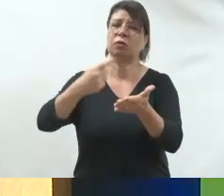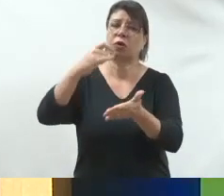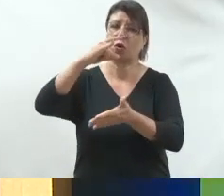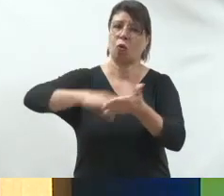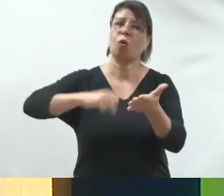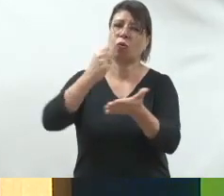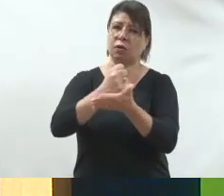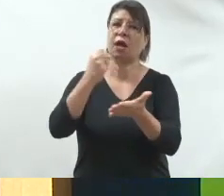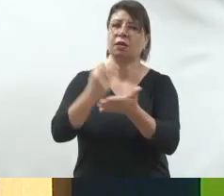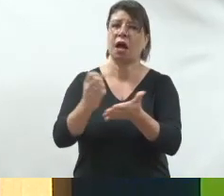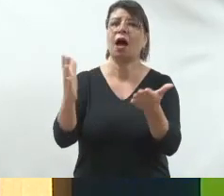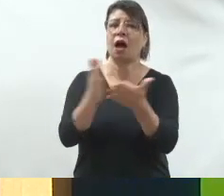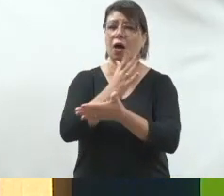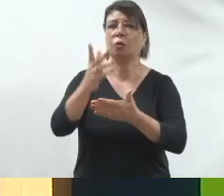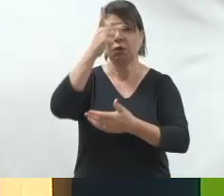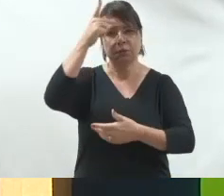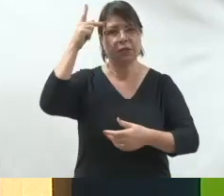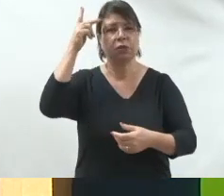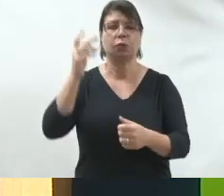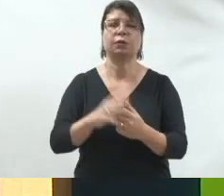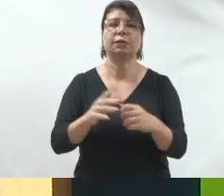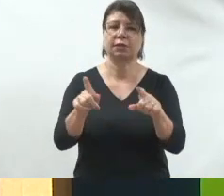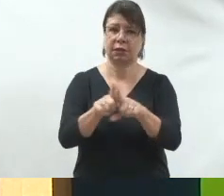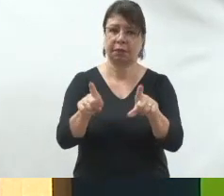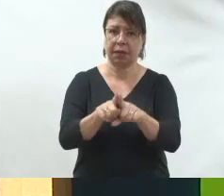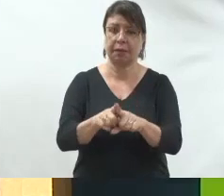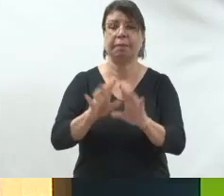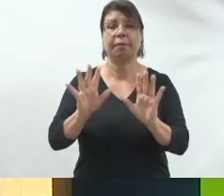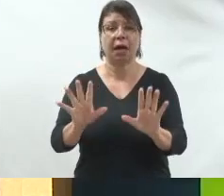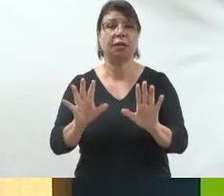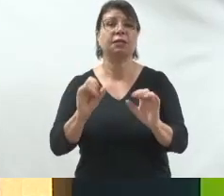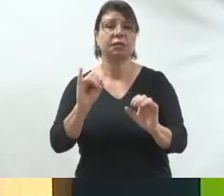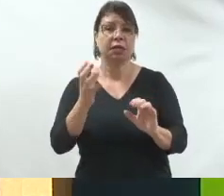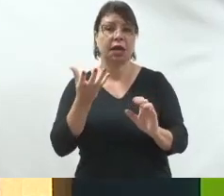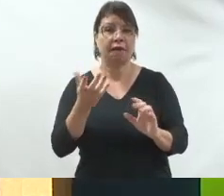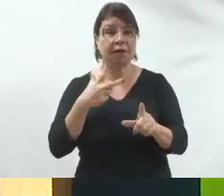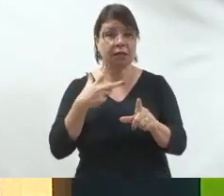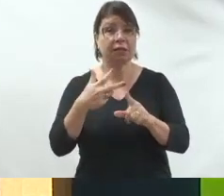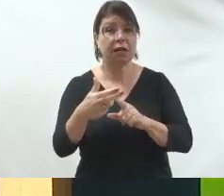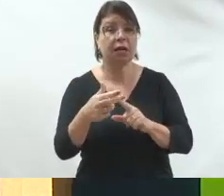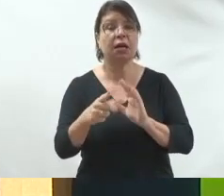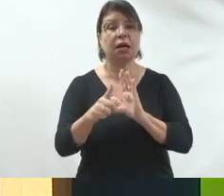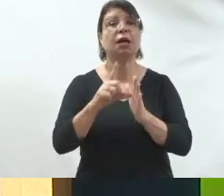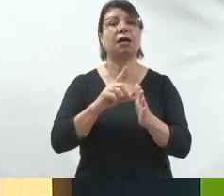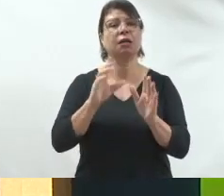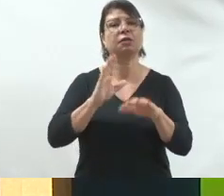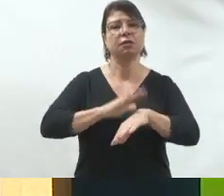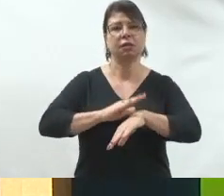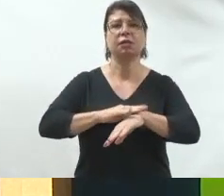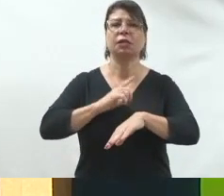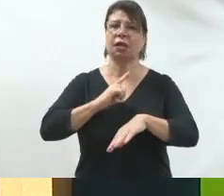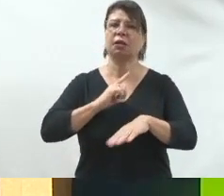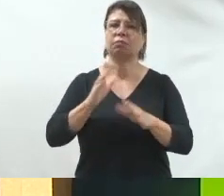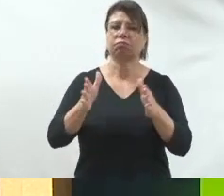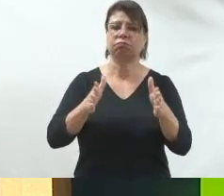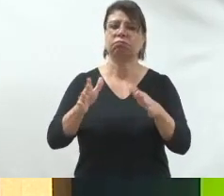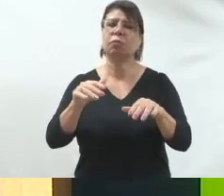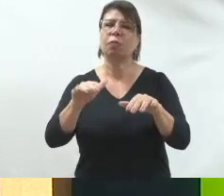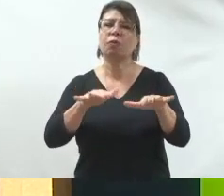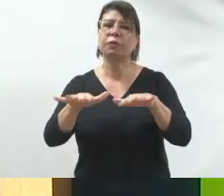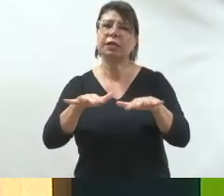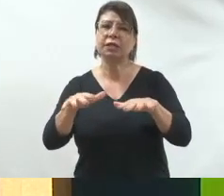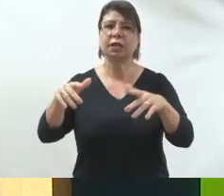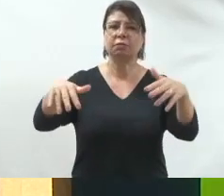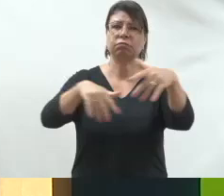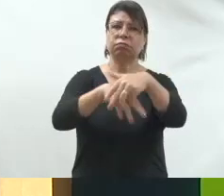mas assim tudo isso o sucesso de uma campanha a gente consegue denotar em alguns momentos você consegue fazer a mobilização de